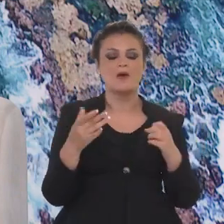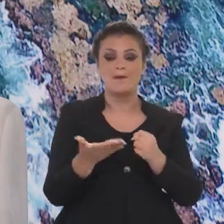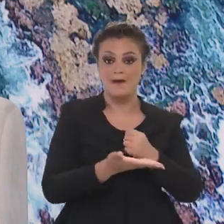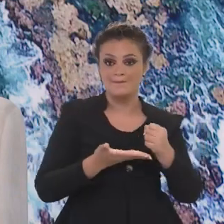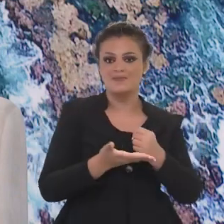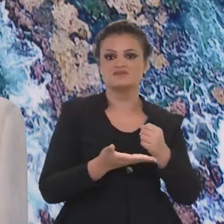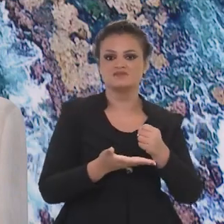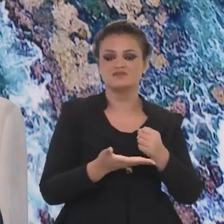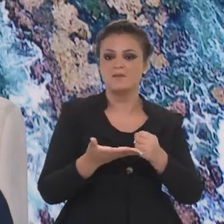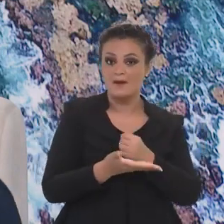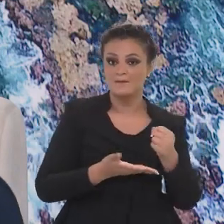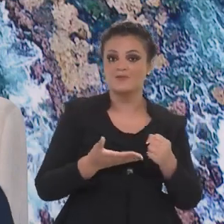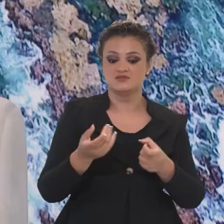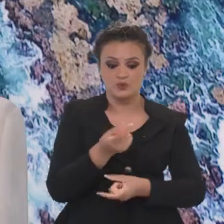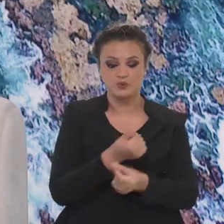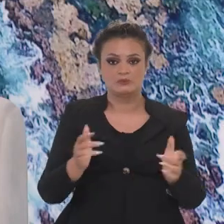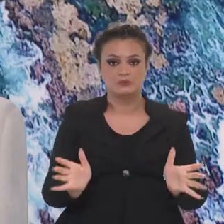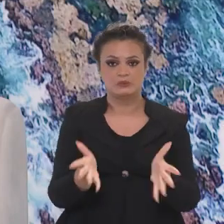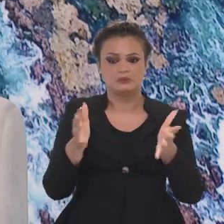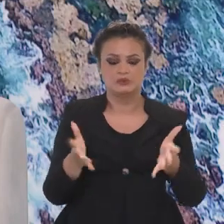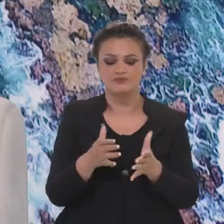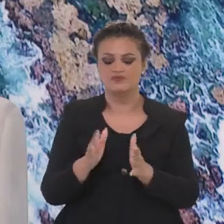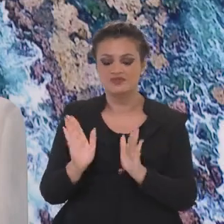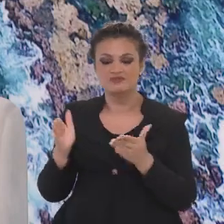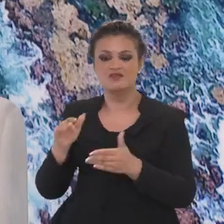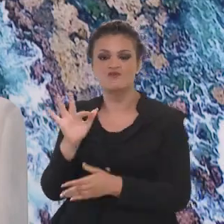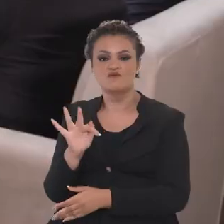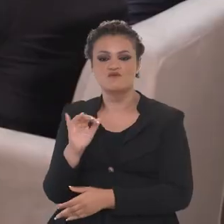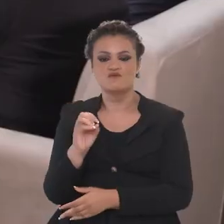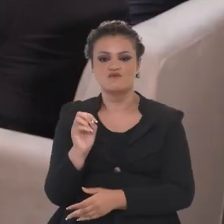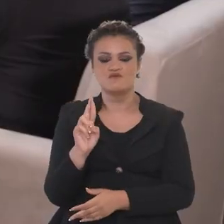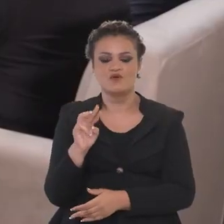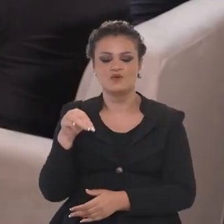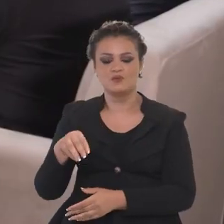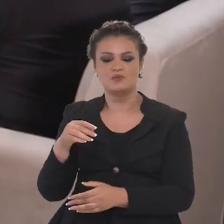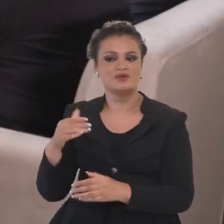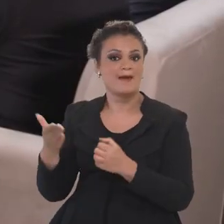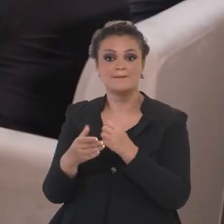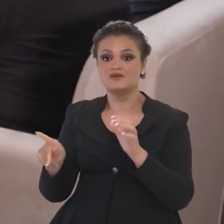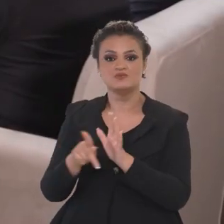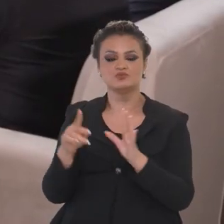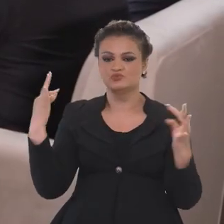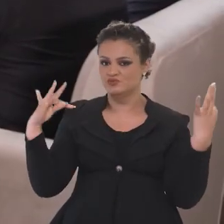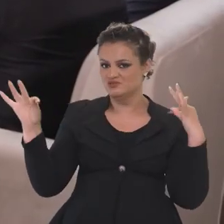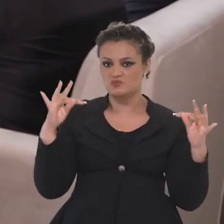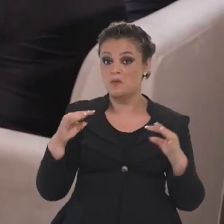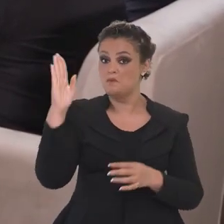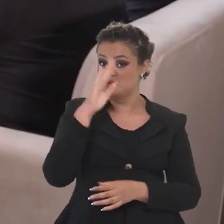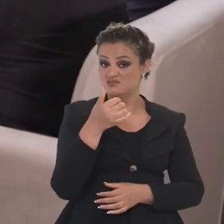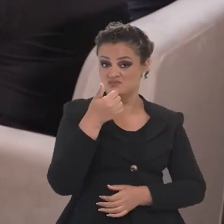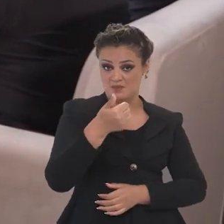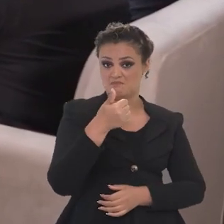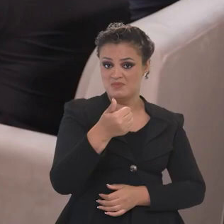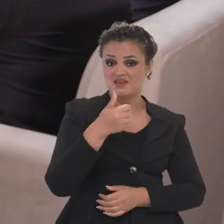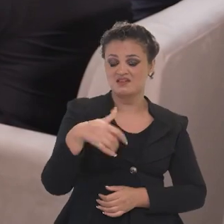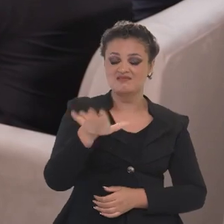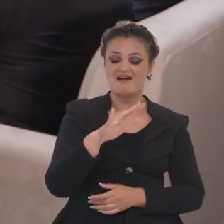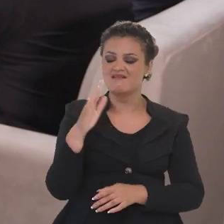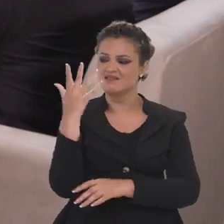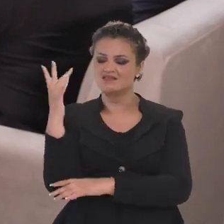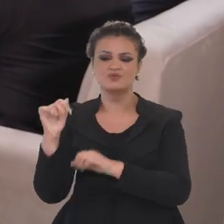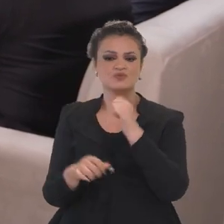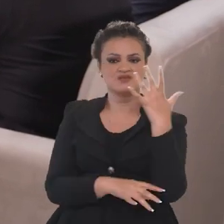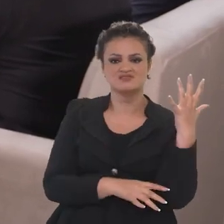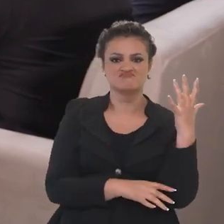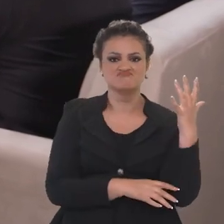turismo como uma das cinco maiores atividades econômicas do mundo. E o Fórum Econômico tem um ranking do turismo. O Brasil é um dos mais bem colocados no